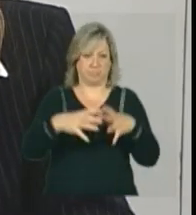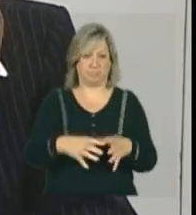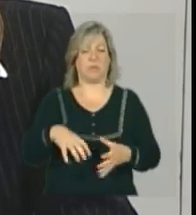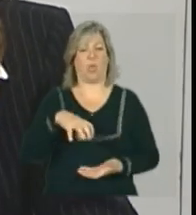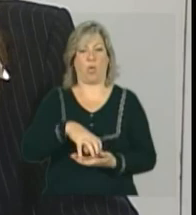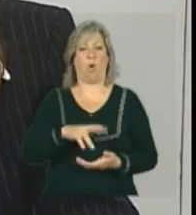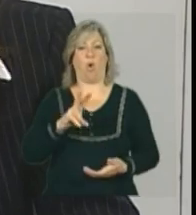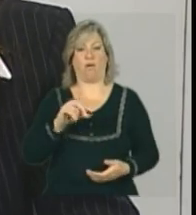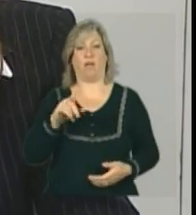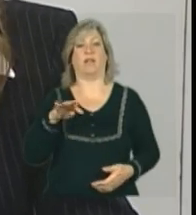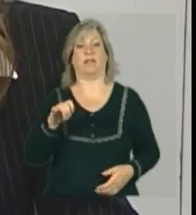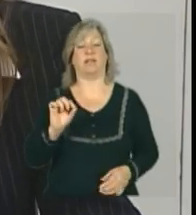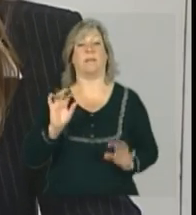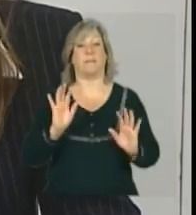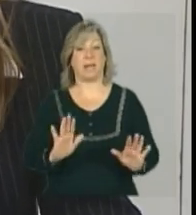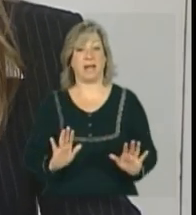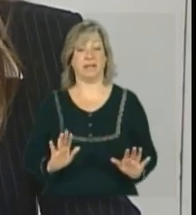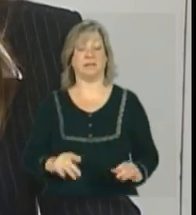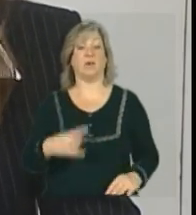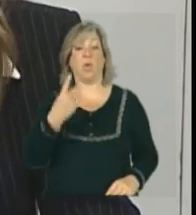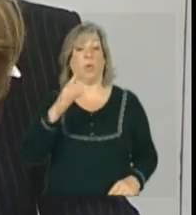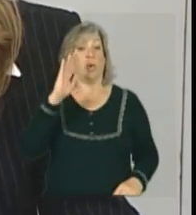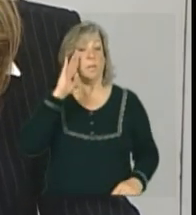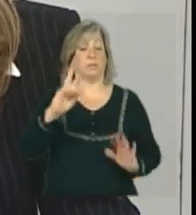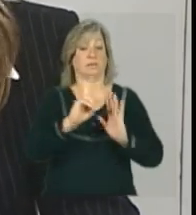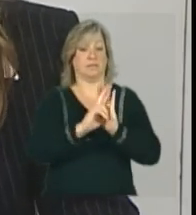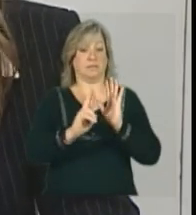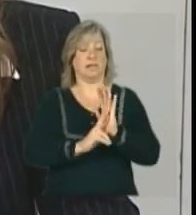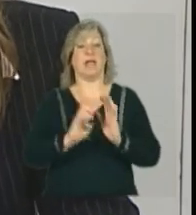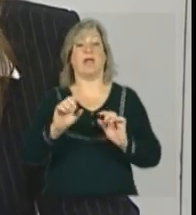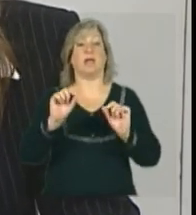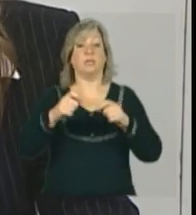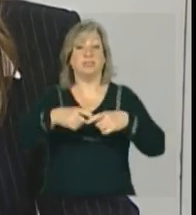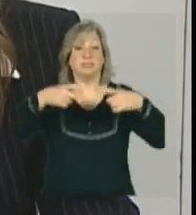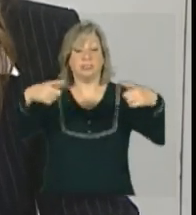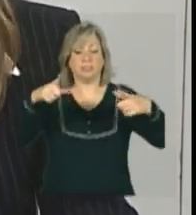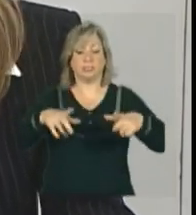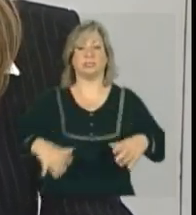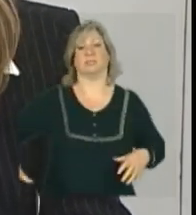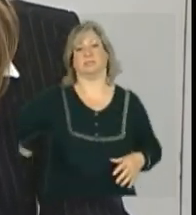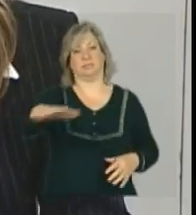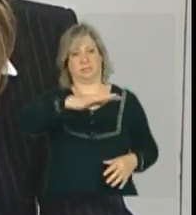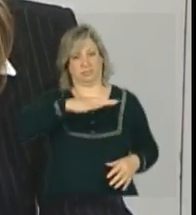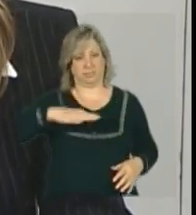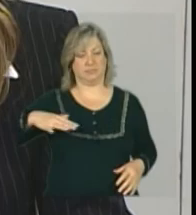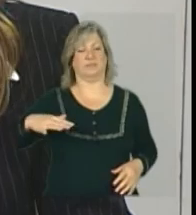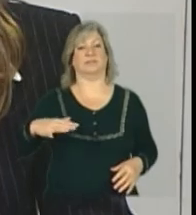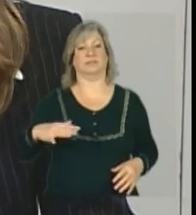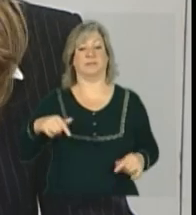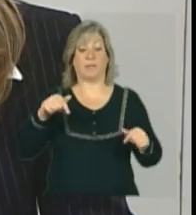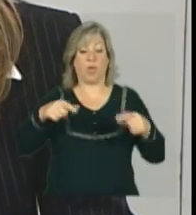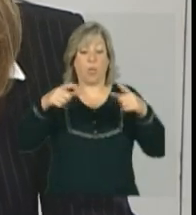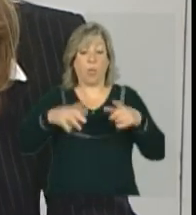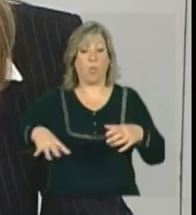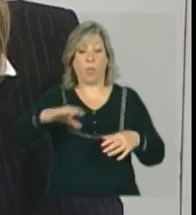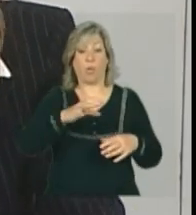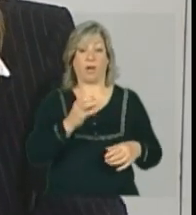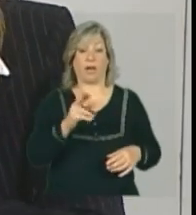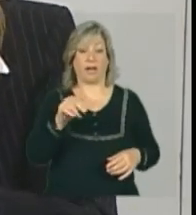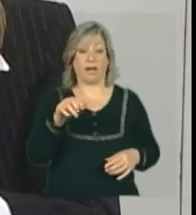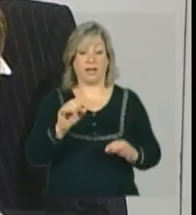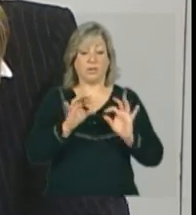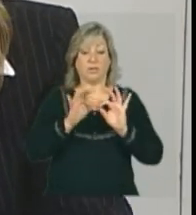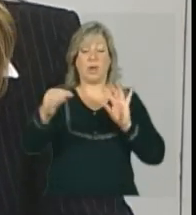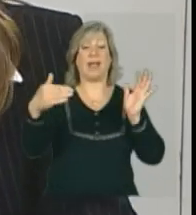importante ressaltar que um dos critérios é a extensão territorial. Então, a extensão daquele território do CRAS vai até